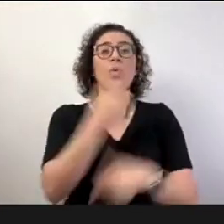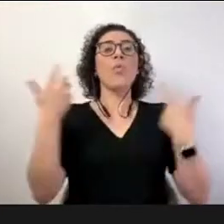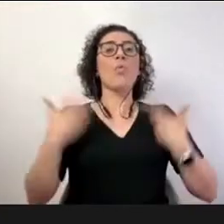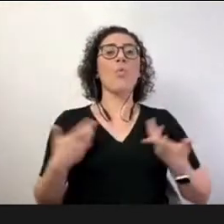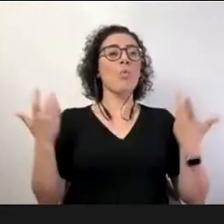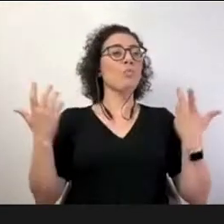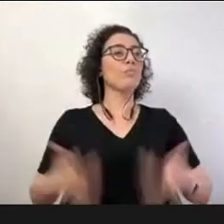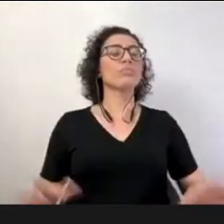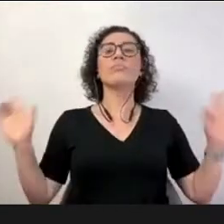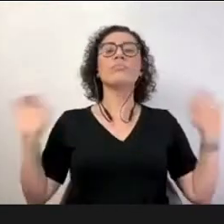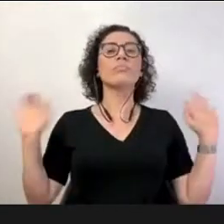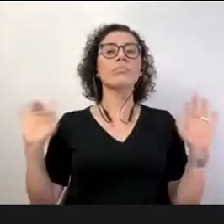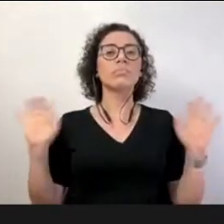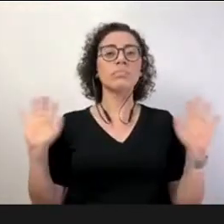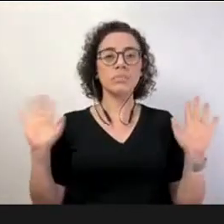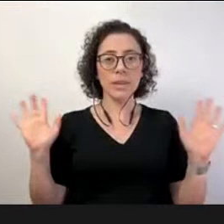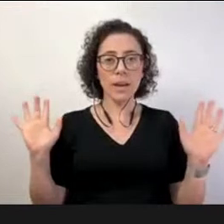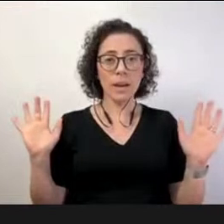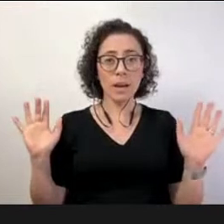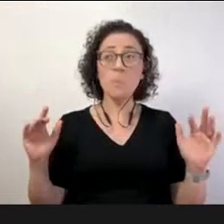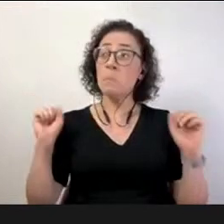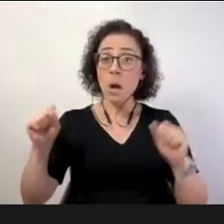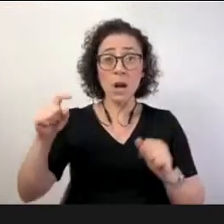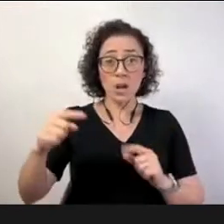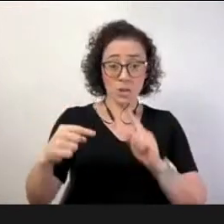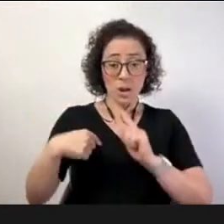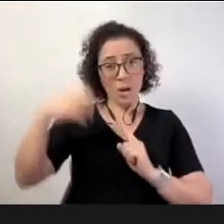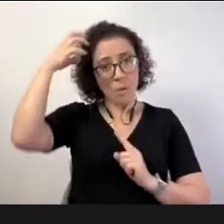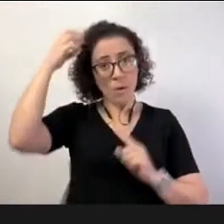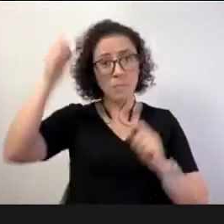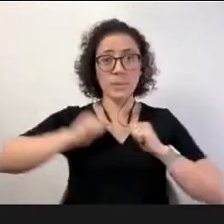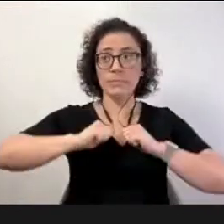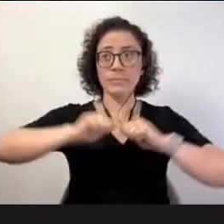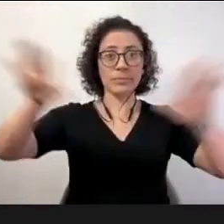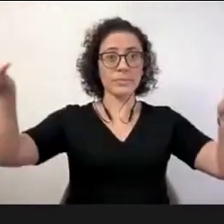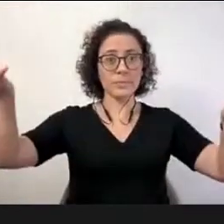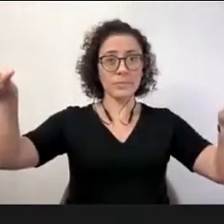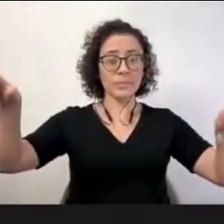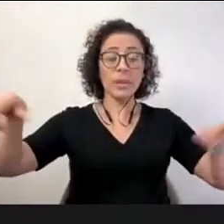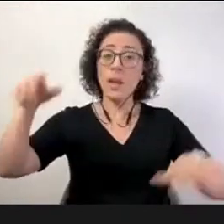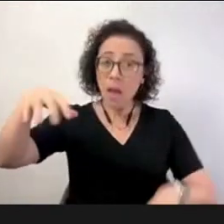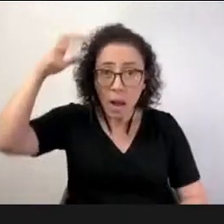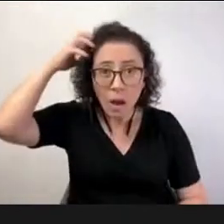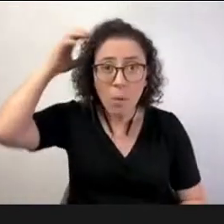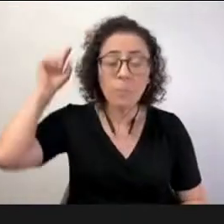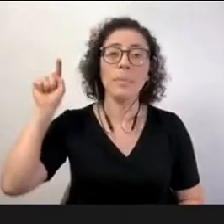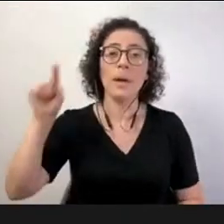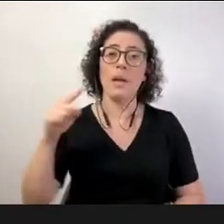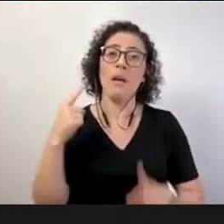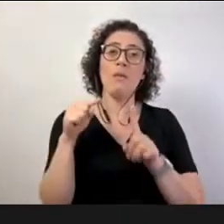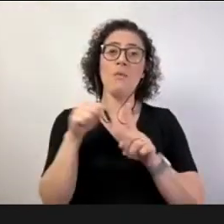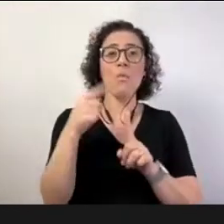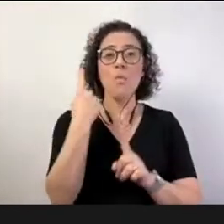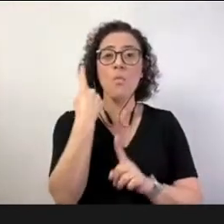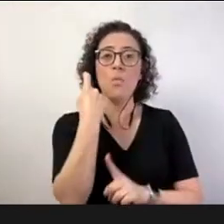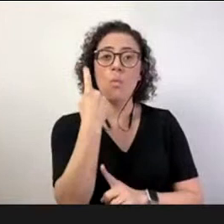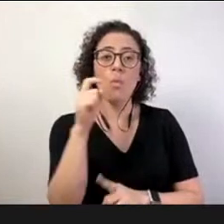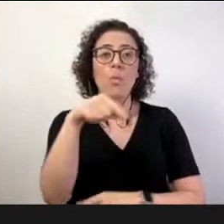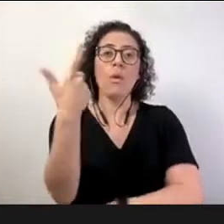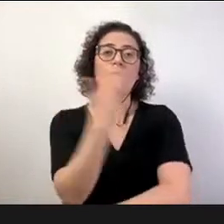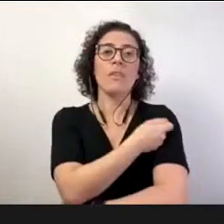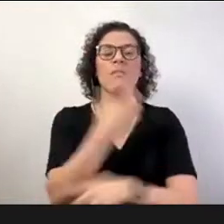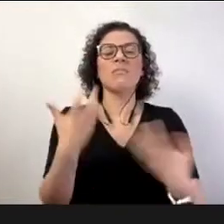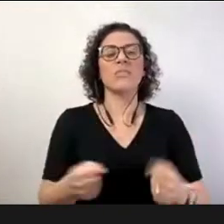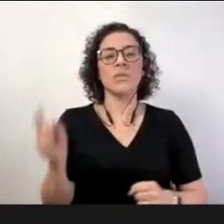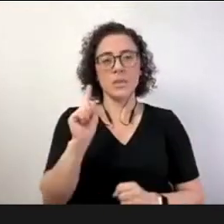prevenido então essa pessoa poderá ser tóxica para as outras pessoas e é isto que eu diria também em relação